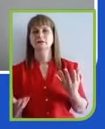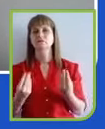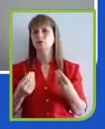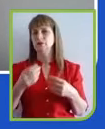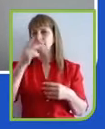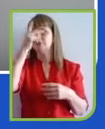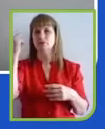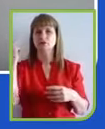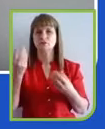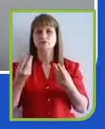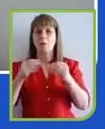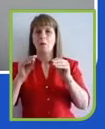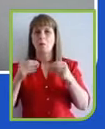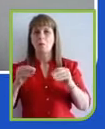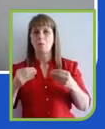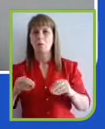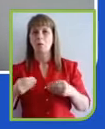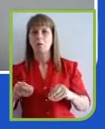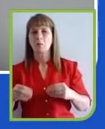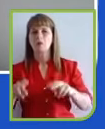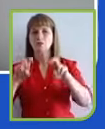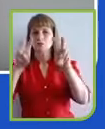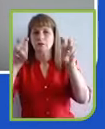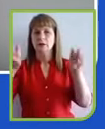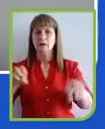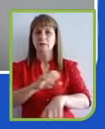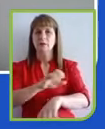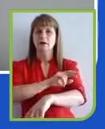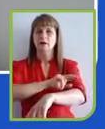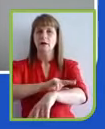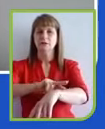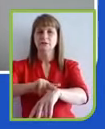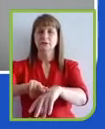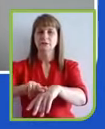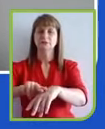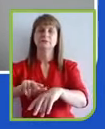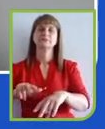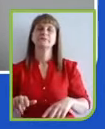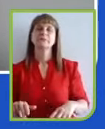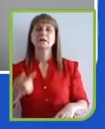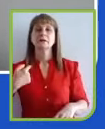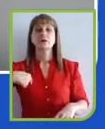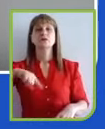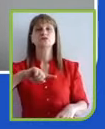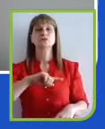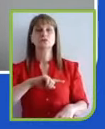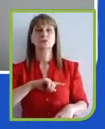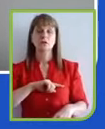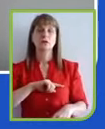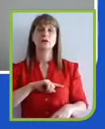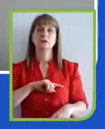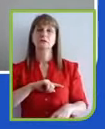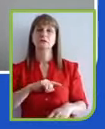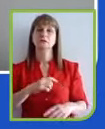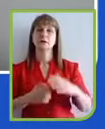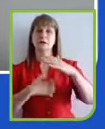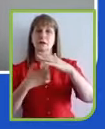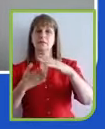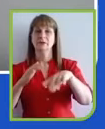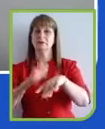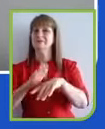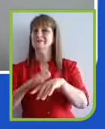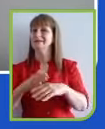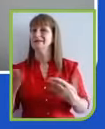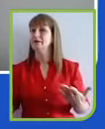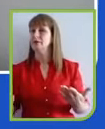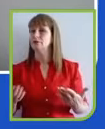E eu queria começar dizendo que o que nós, empresas, estamos fazendo é insuficiente, senão a gente teria, por